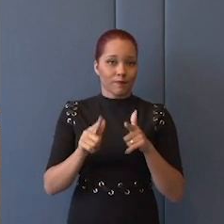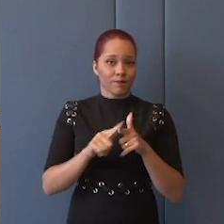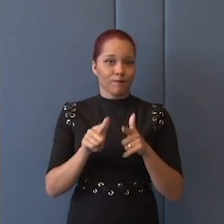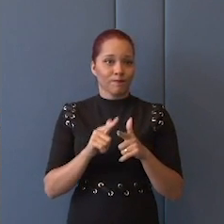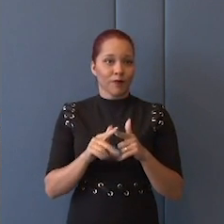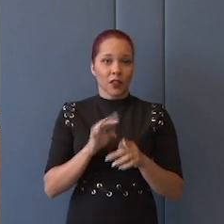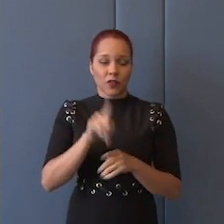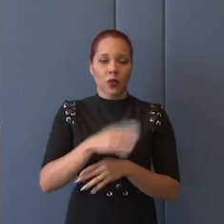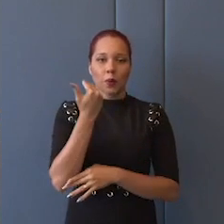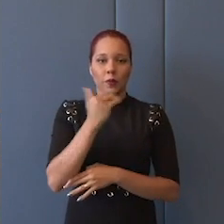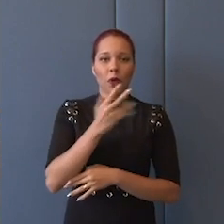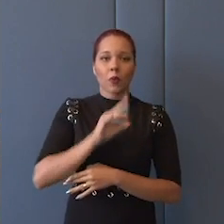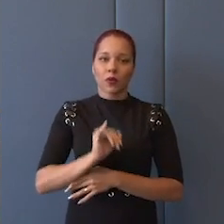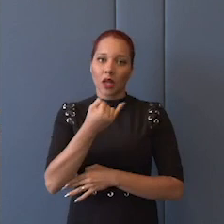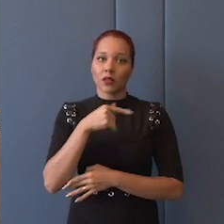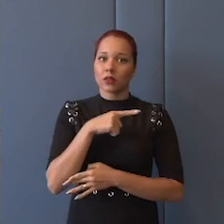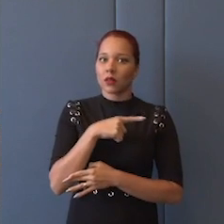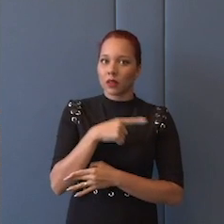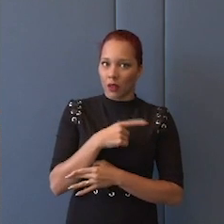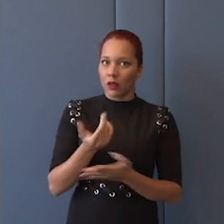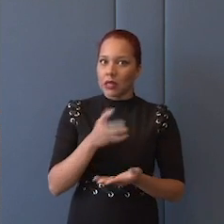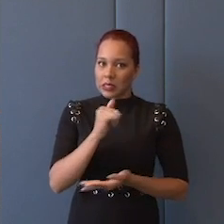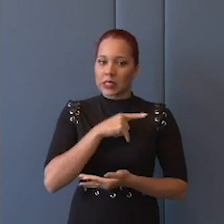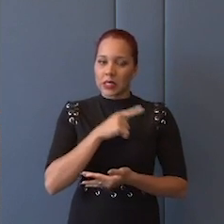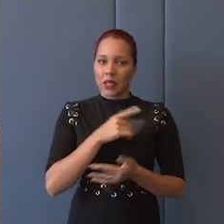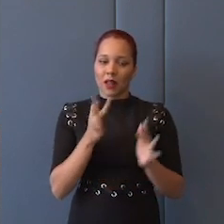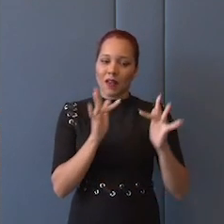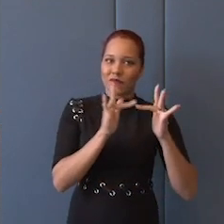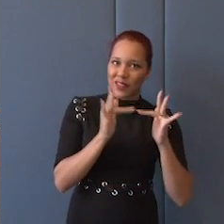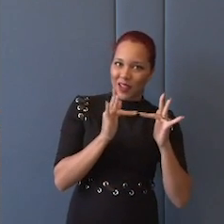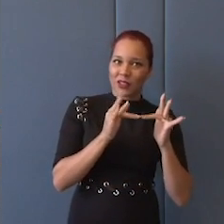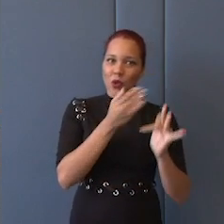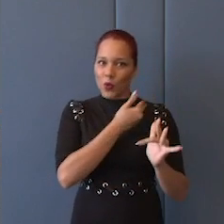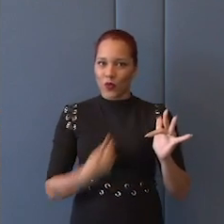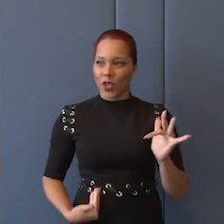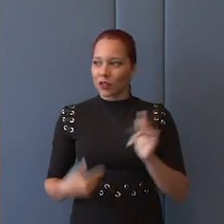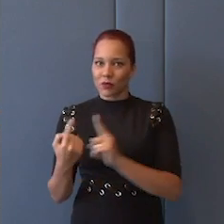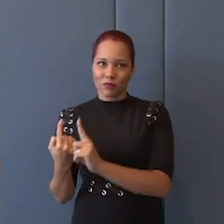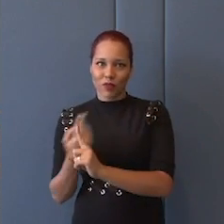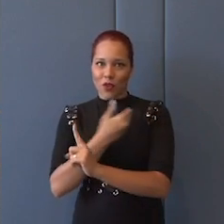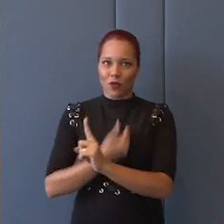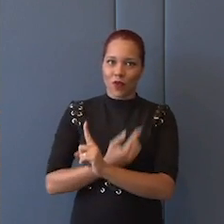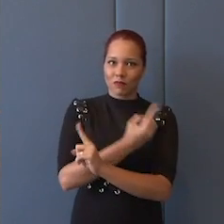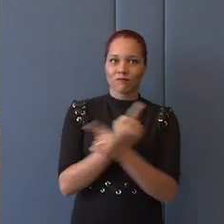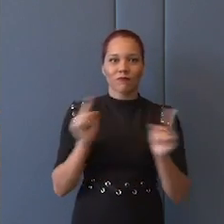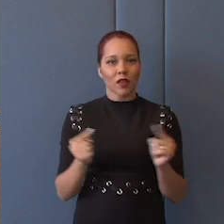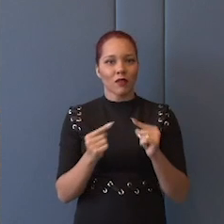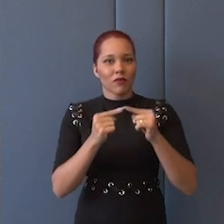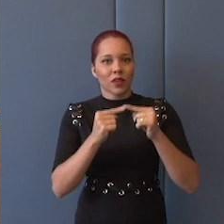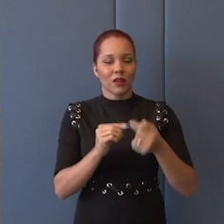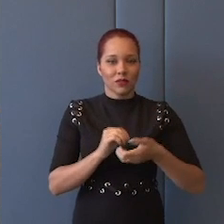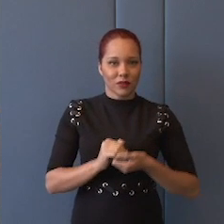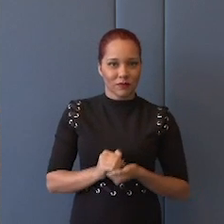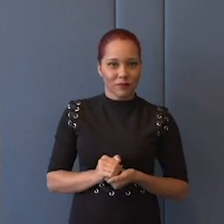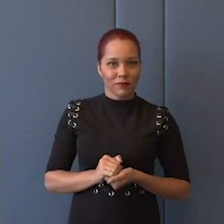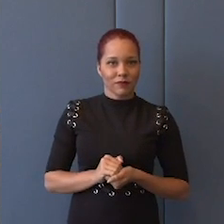não aproveitar as oportunidades que você tem quando existe uma afinidade entre governos. Isso é uma coisa que a tem falado muito em relação a determinados países. Então,